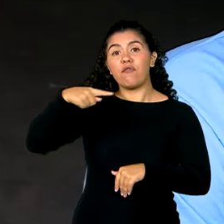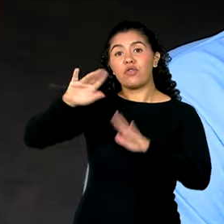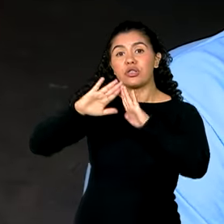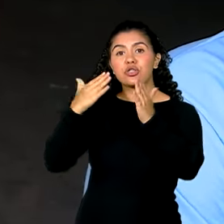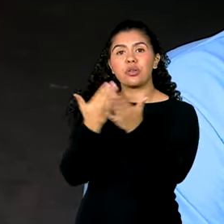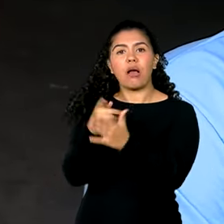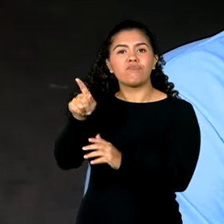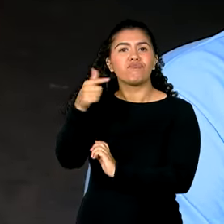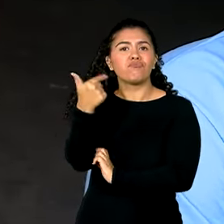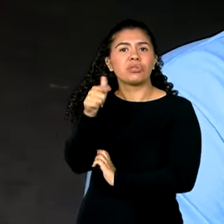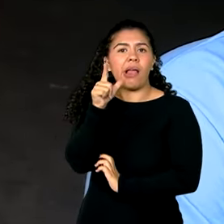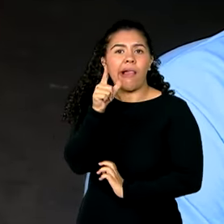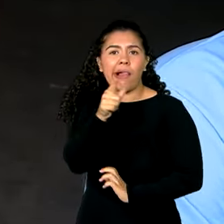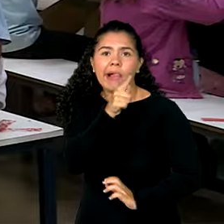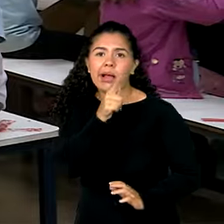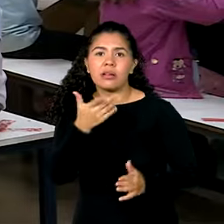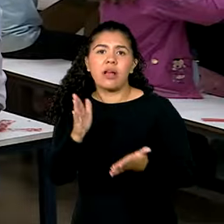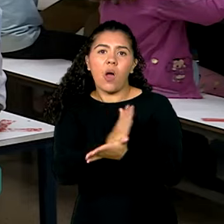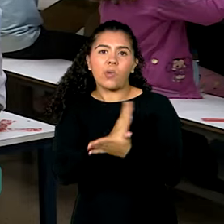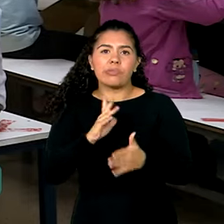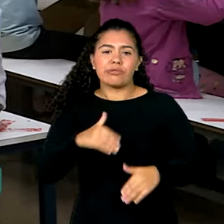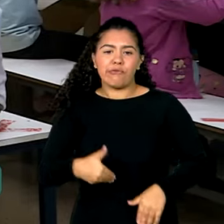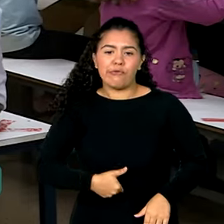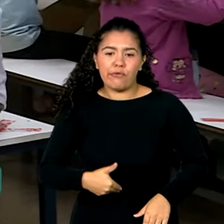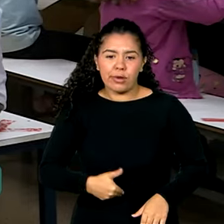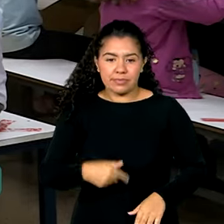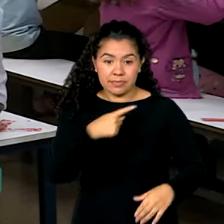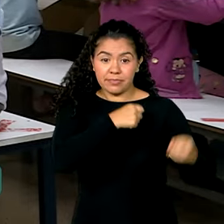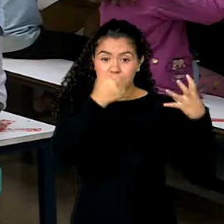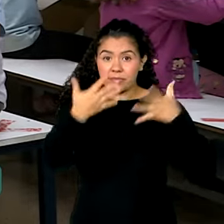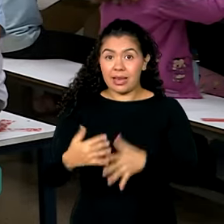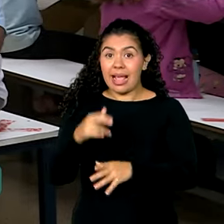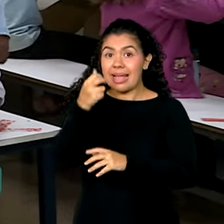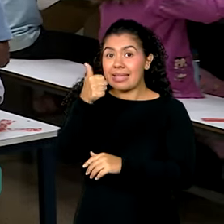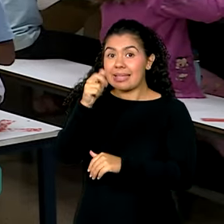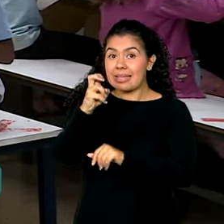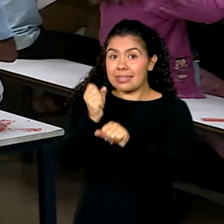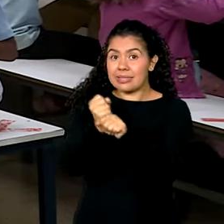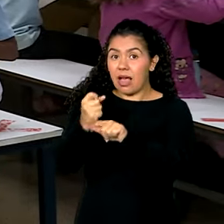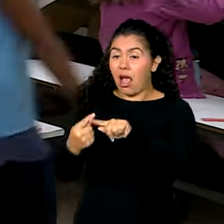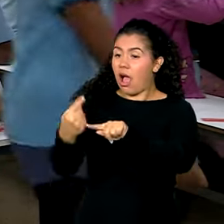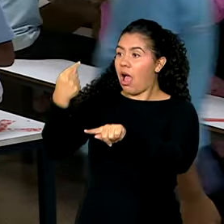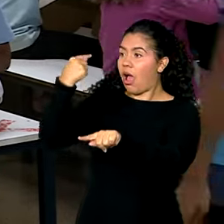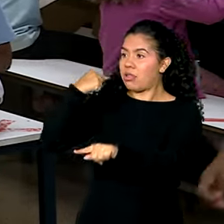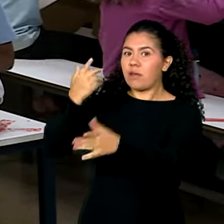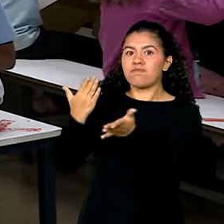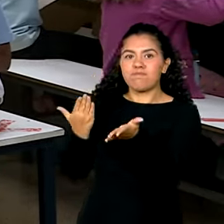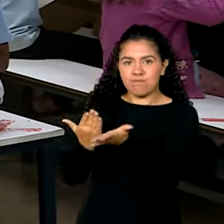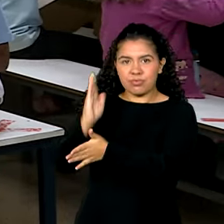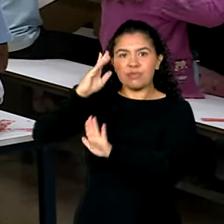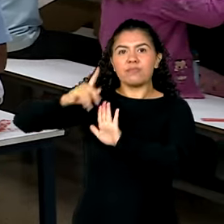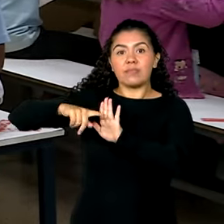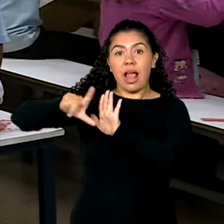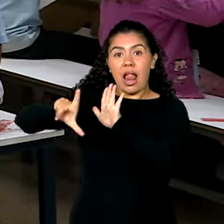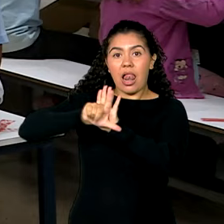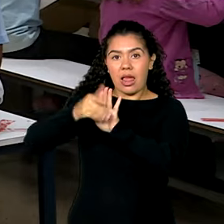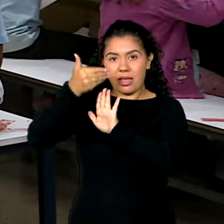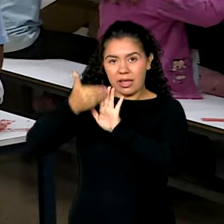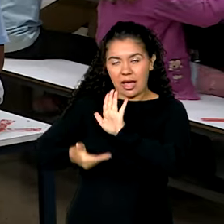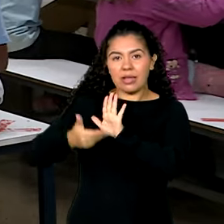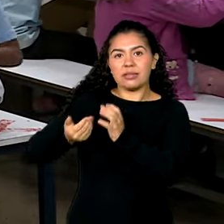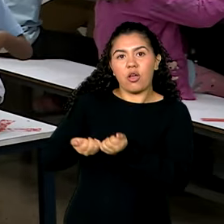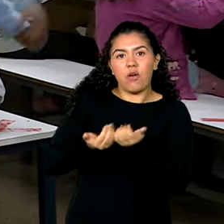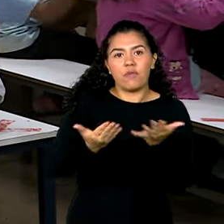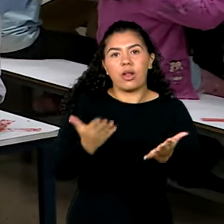lanche, tinha algumas pessoas que podem ficar com fome. Há 15 anos foi sancionada a lei da alimentação escolar. Ela prevê que todos os